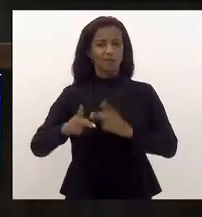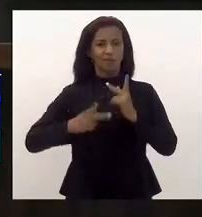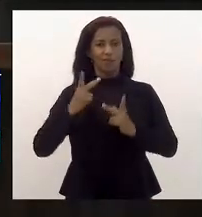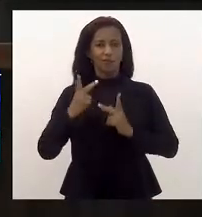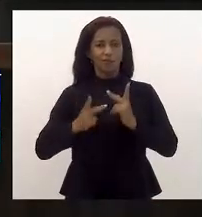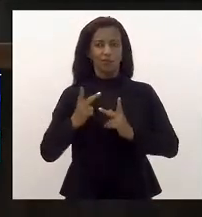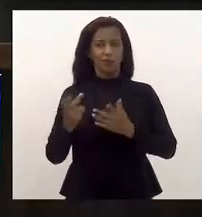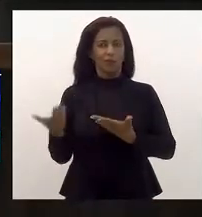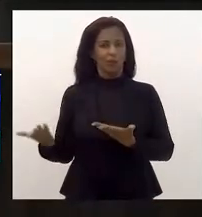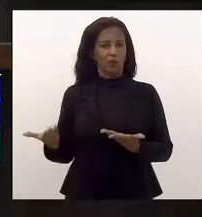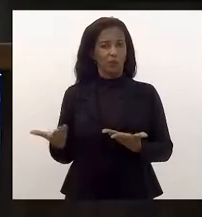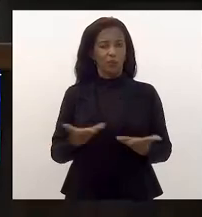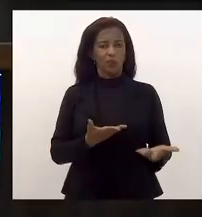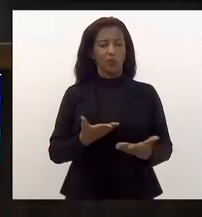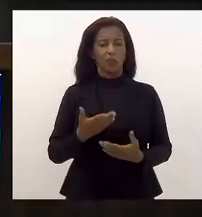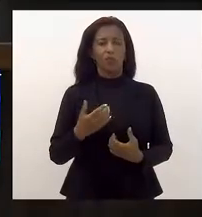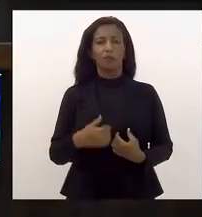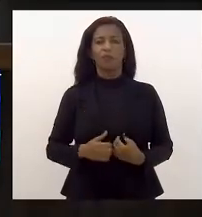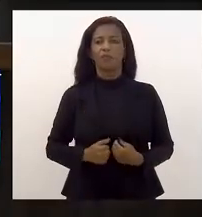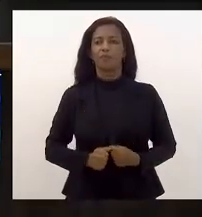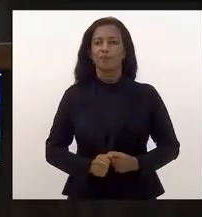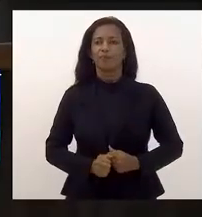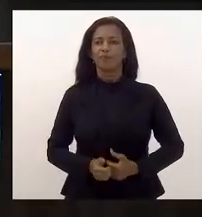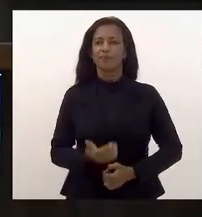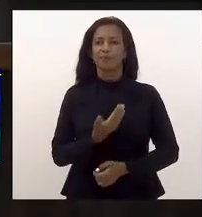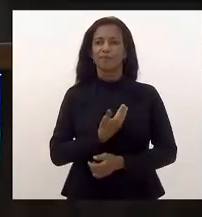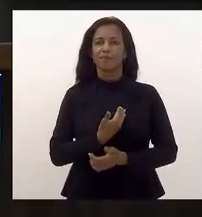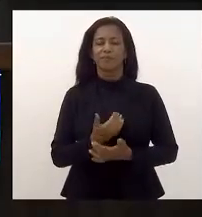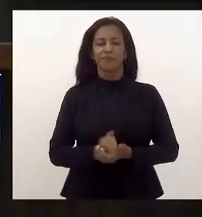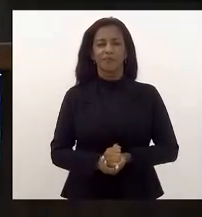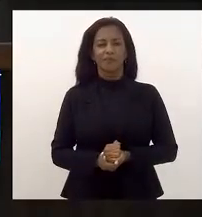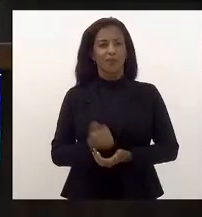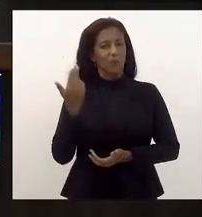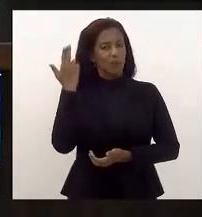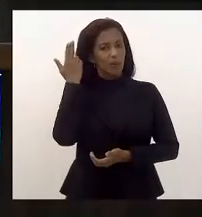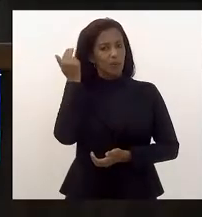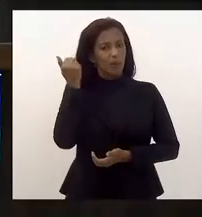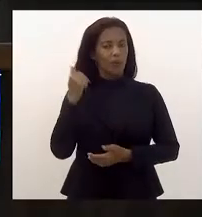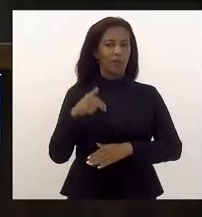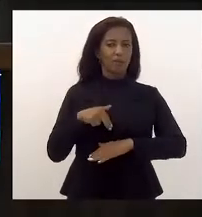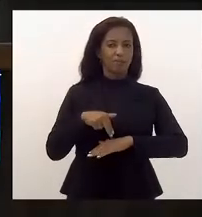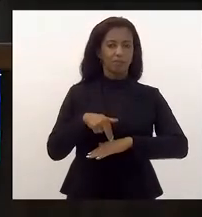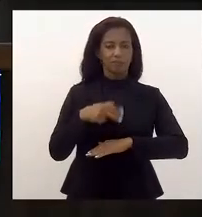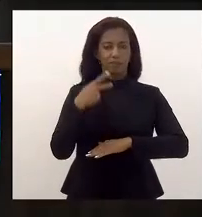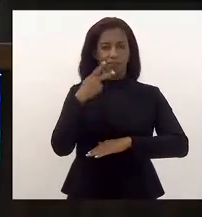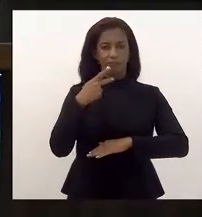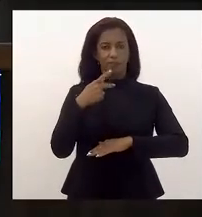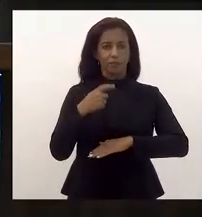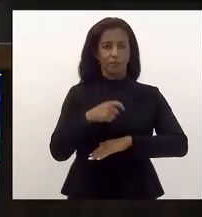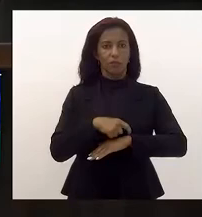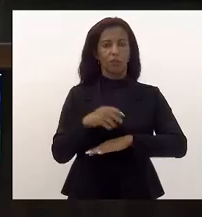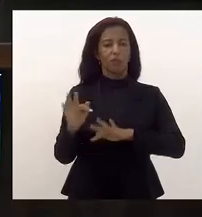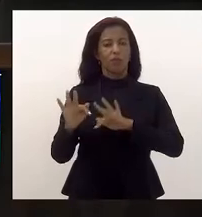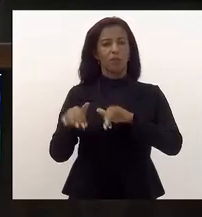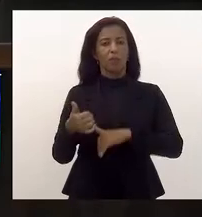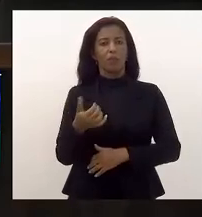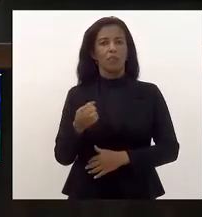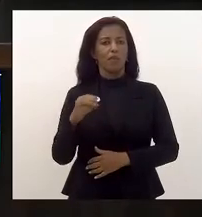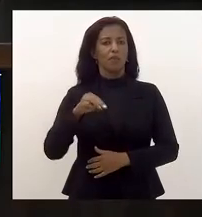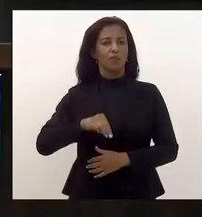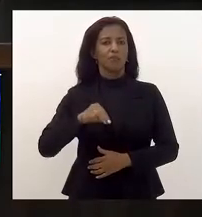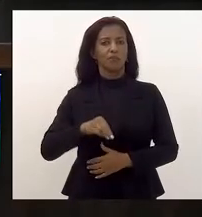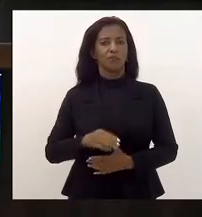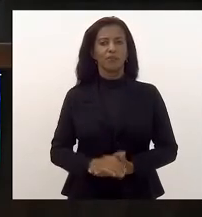já chamo o deputado querido, o deputado Eleomar Coelho, para fazer uso da palavra no expediente final por dez